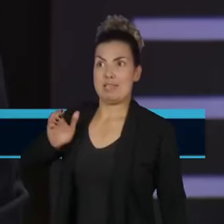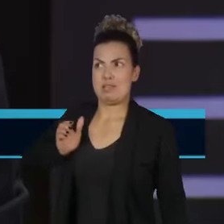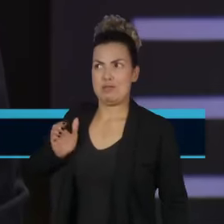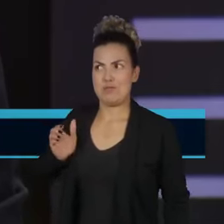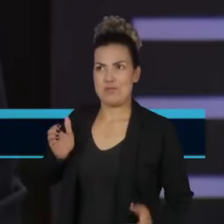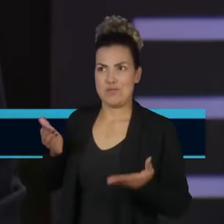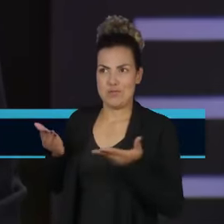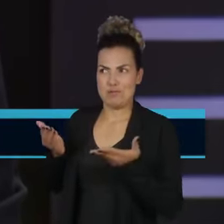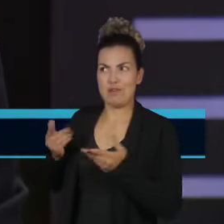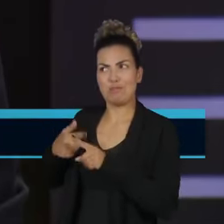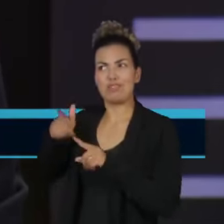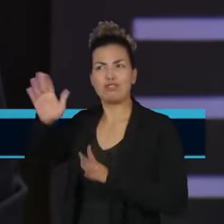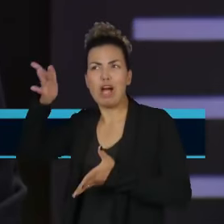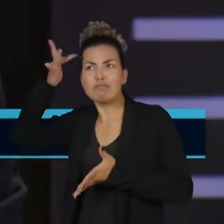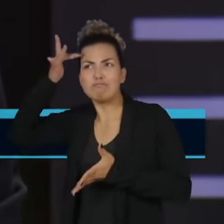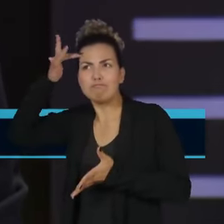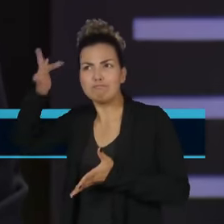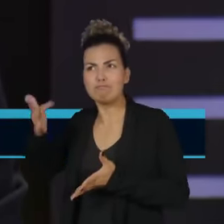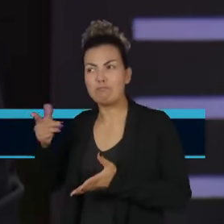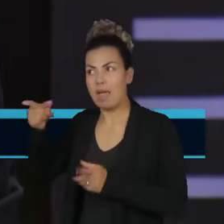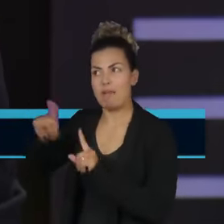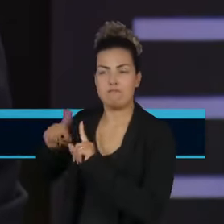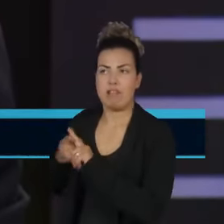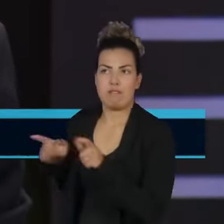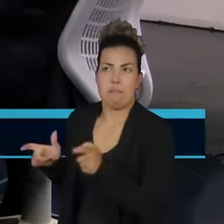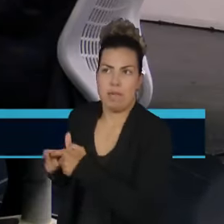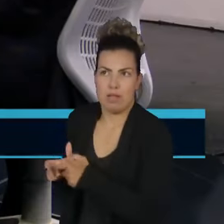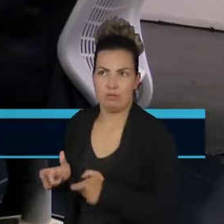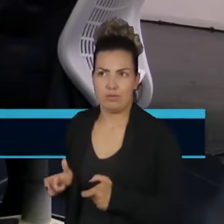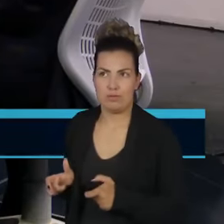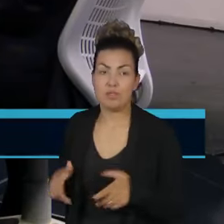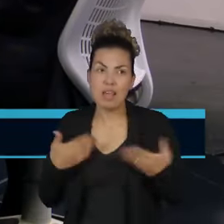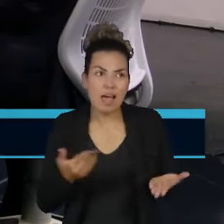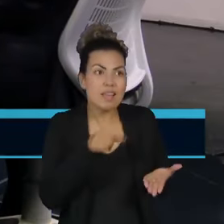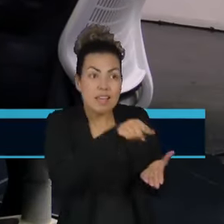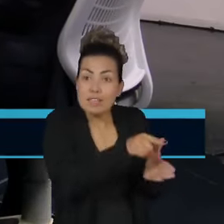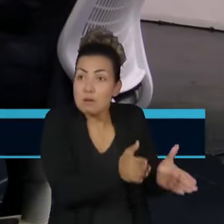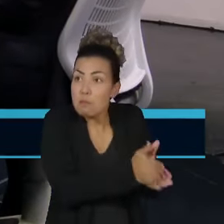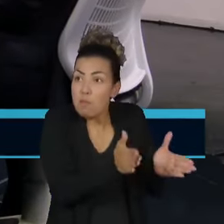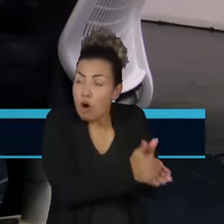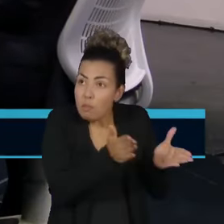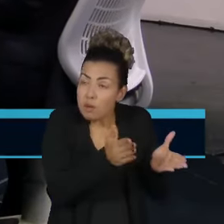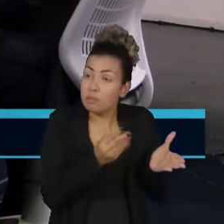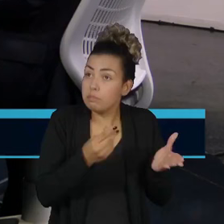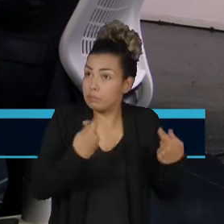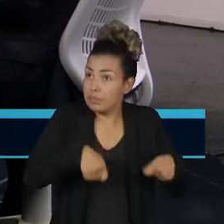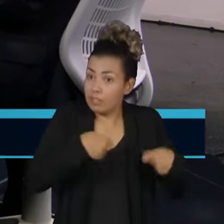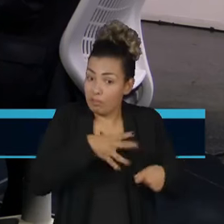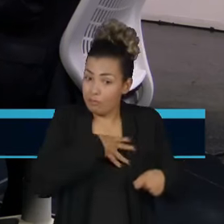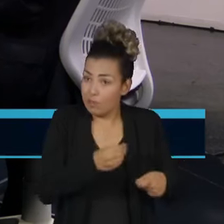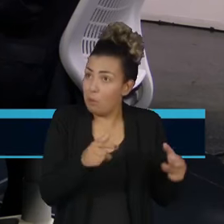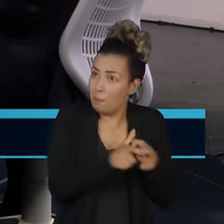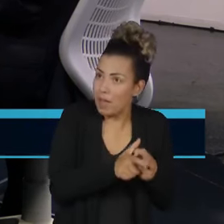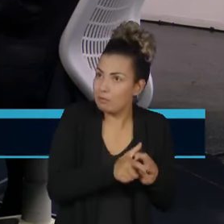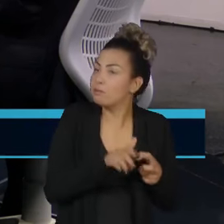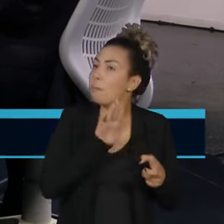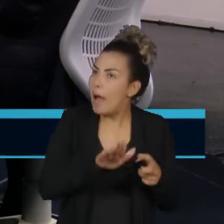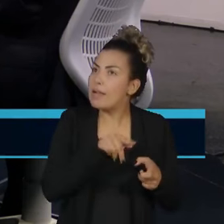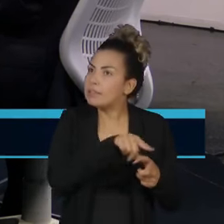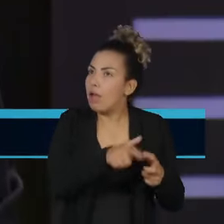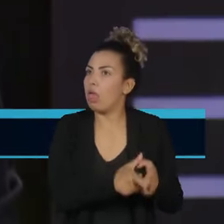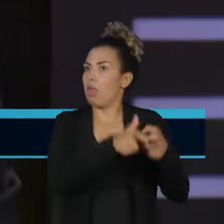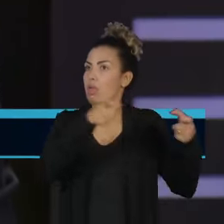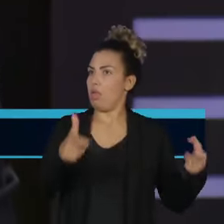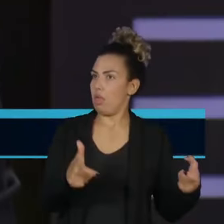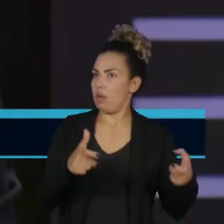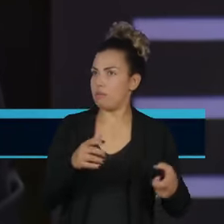filhos. E as classes mais pobres, que são as que deveriam ter menos filhos, ainda com muita criança nascendo com 3,